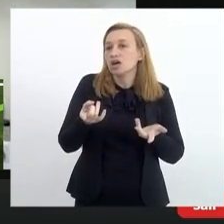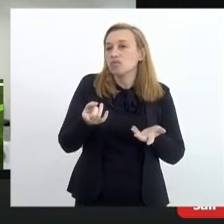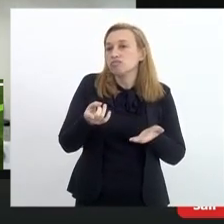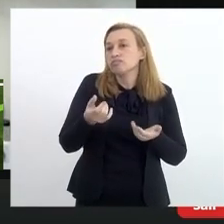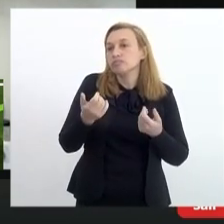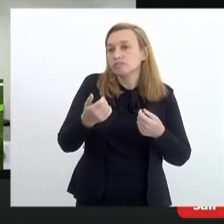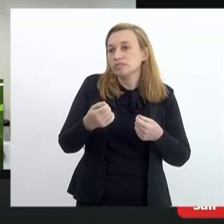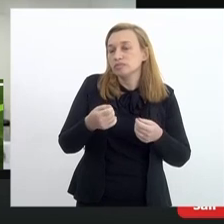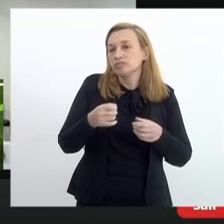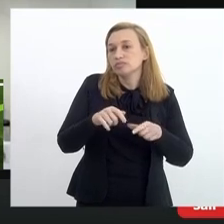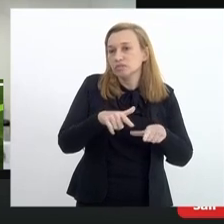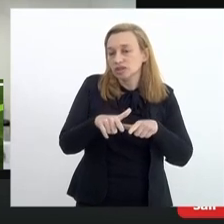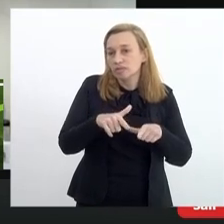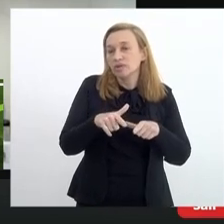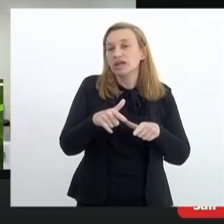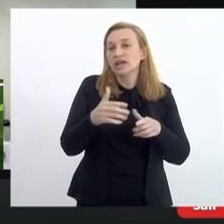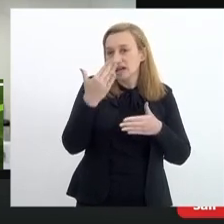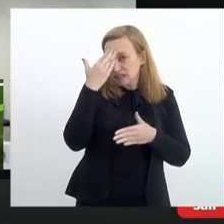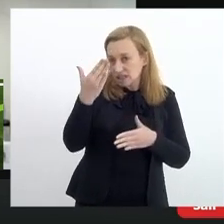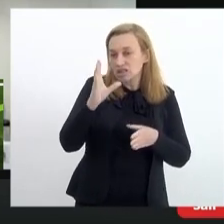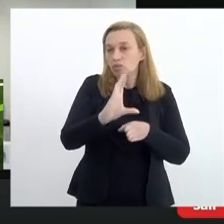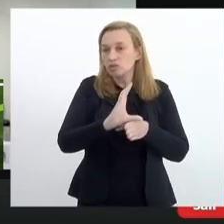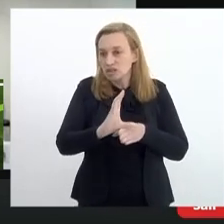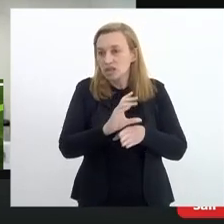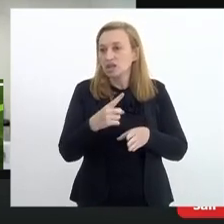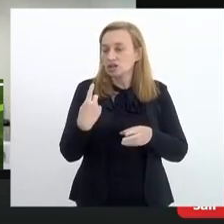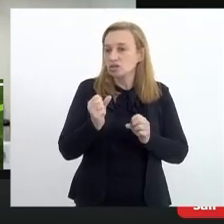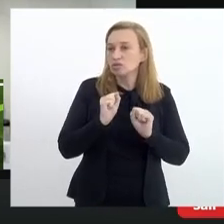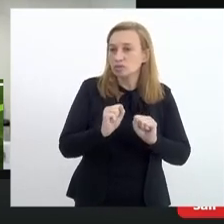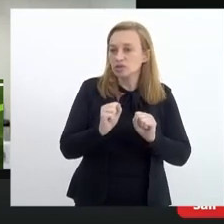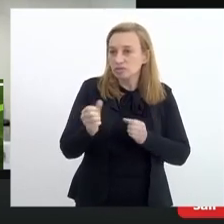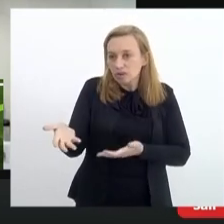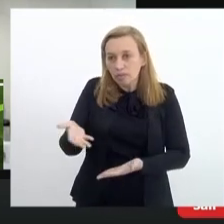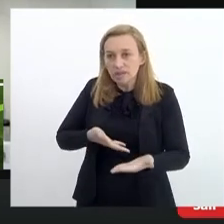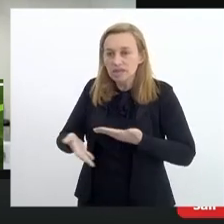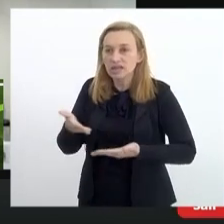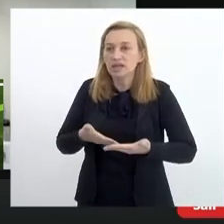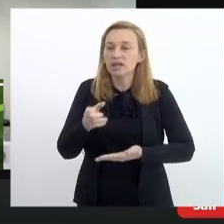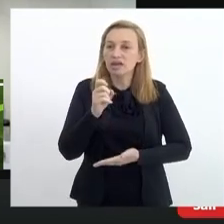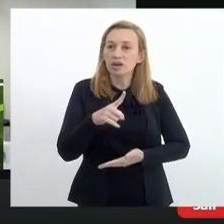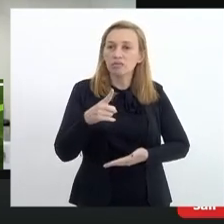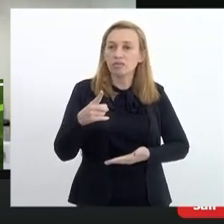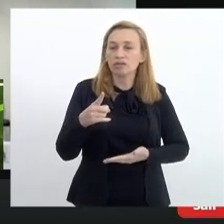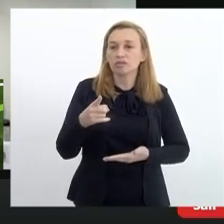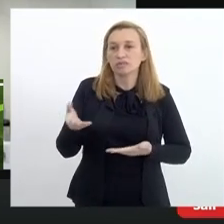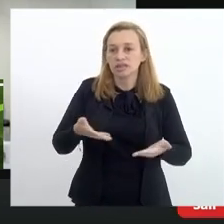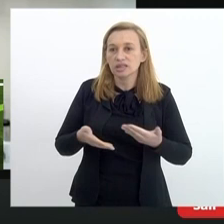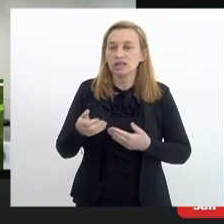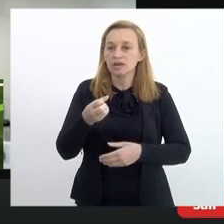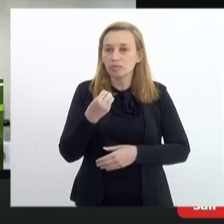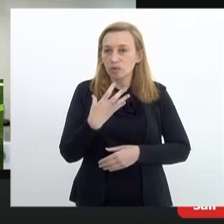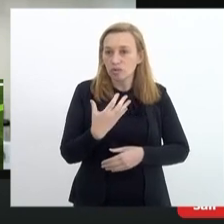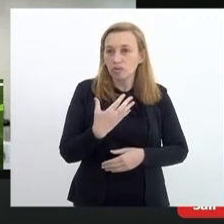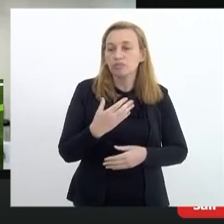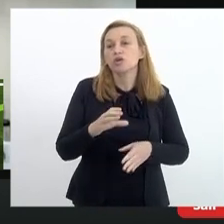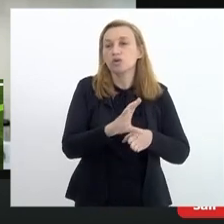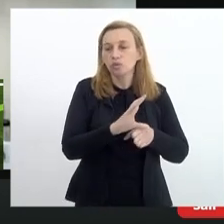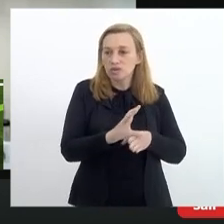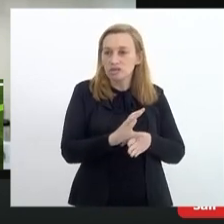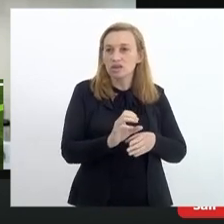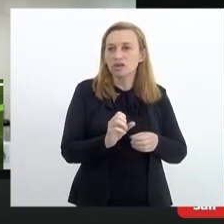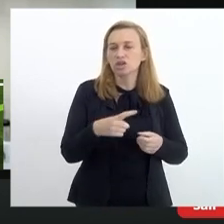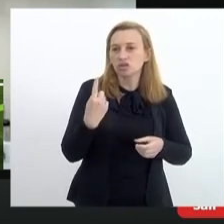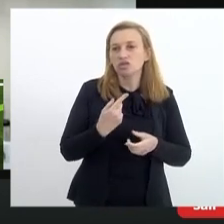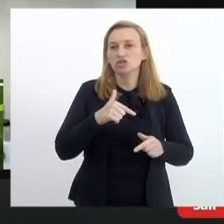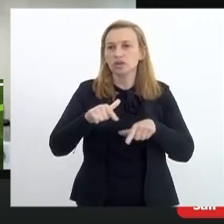e agradecer ao Conselho para que possamos manter sempre essa parceria, que eu acho que é uma parceria indispensável, Conselho e Inspeção, porque nós